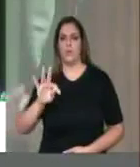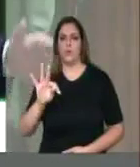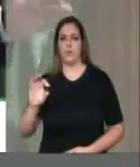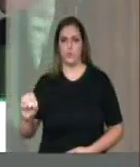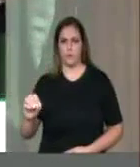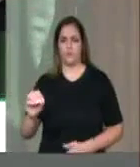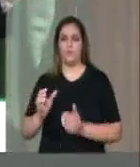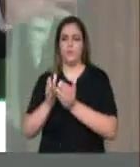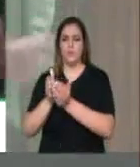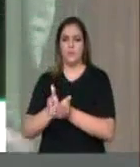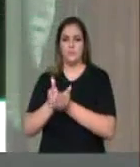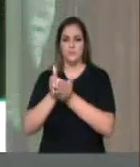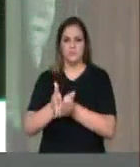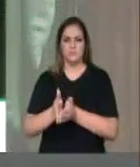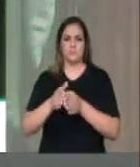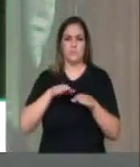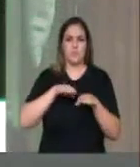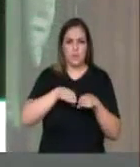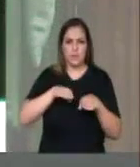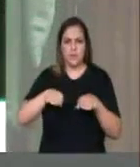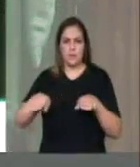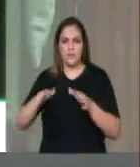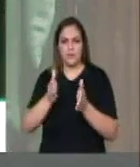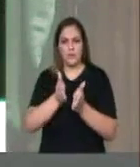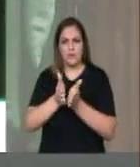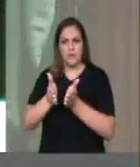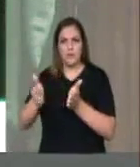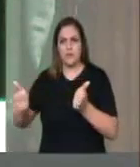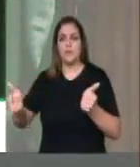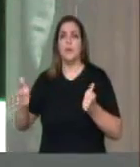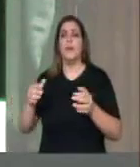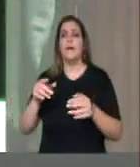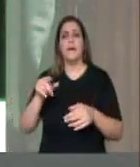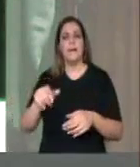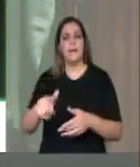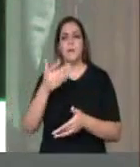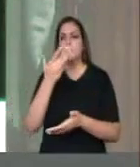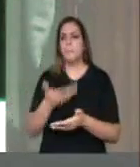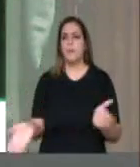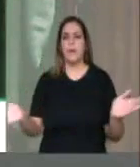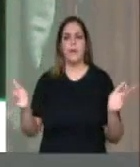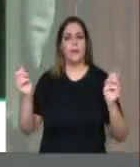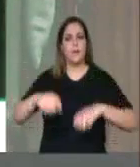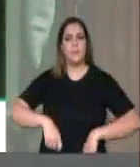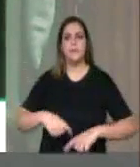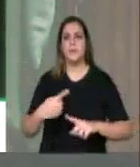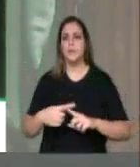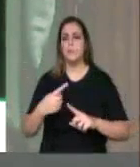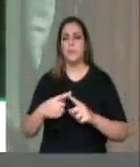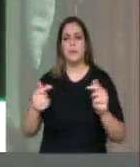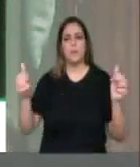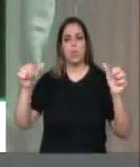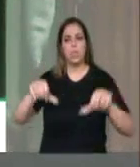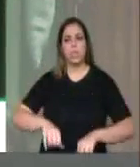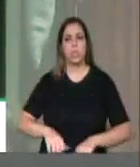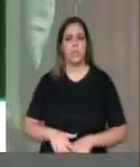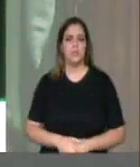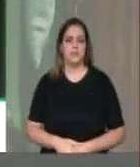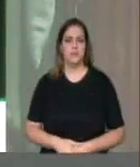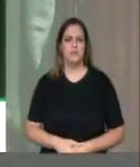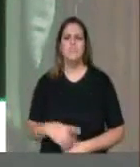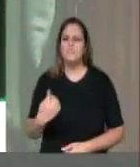abandono ao longo da história fez com que nossos portos perdessem a competitividade. Estamos cobrando, atuando,